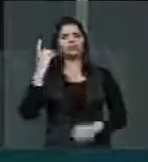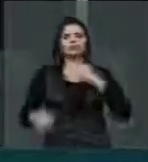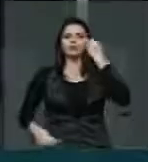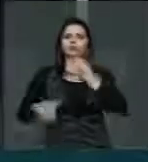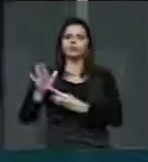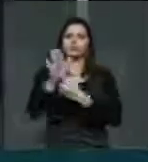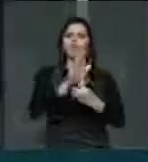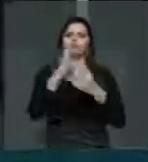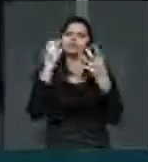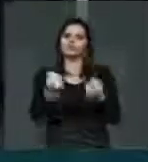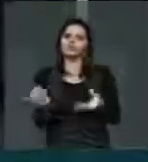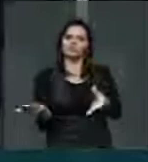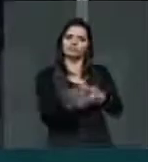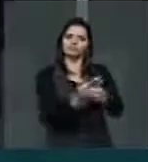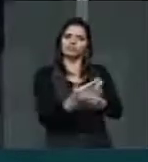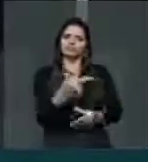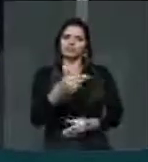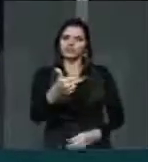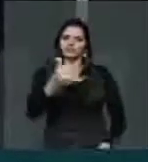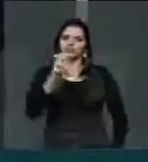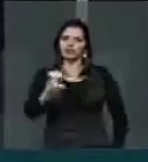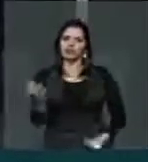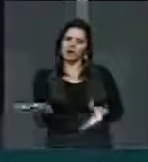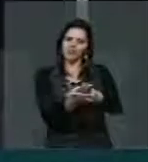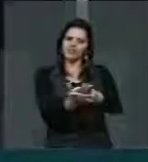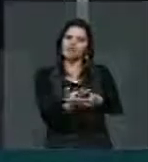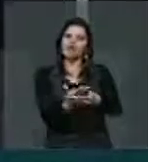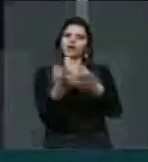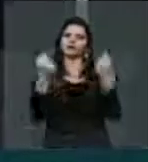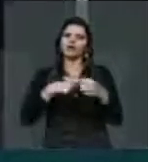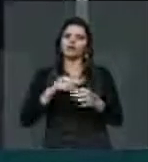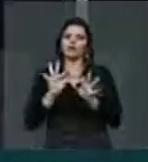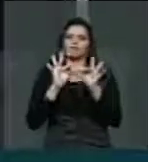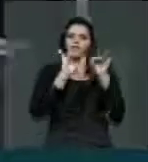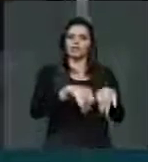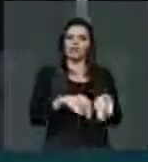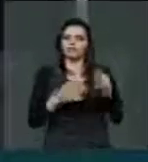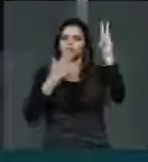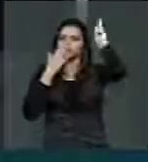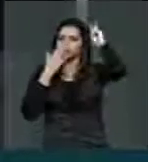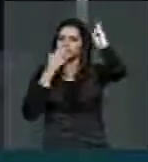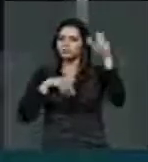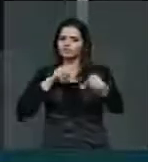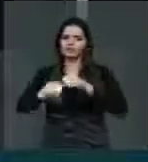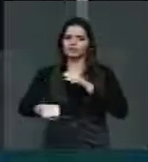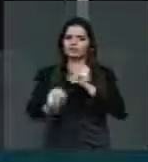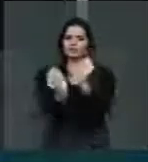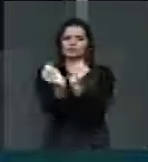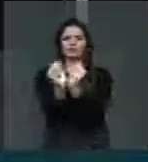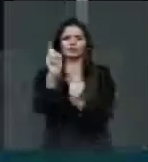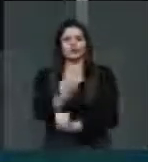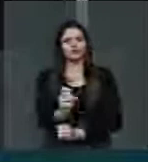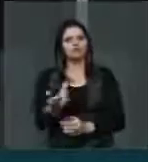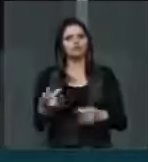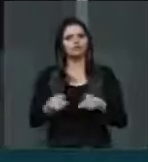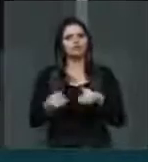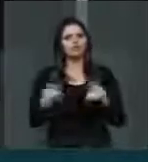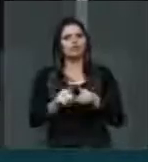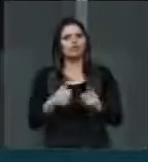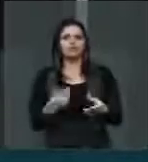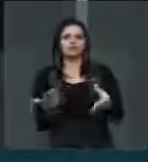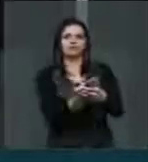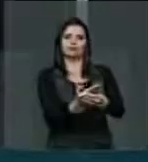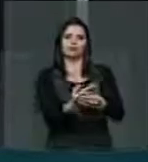Vamos arquivar a PEC 215, que quer matar os índios, matar os quilombolas. Vamos arquivar a PEC